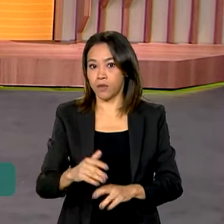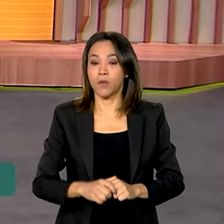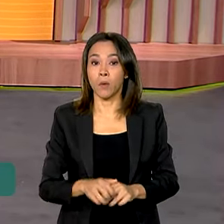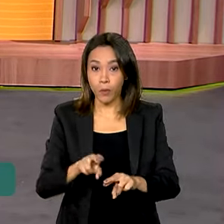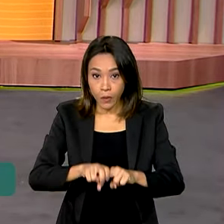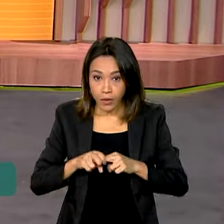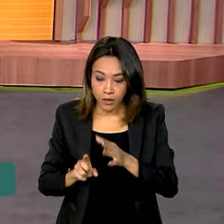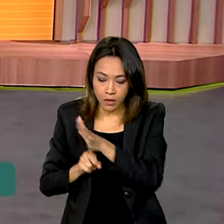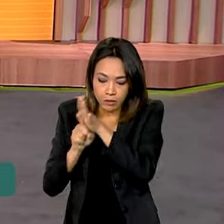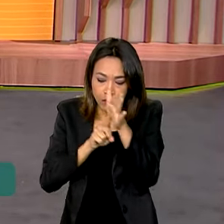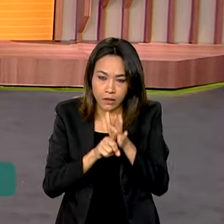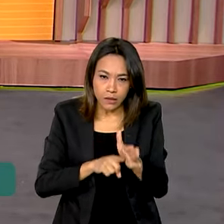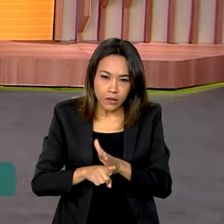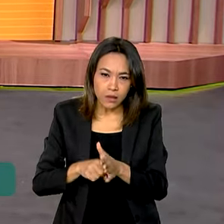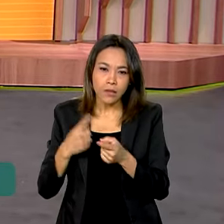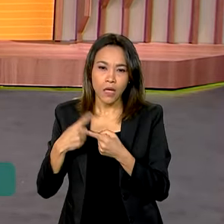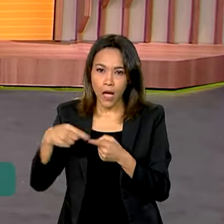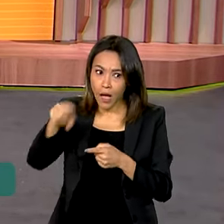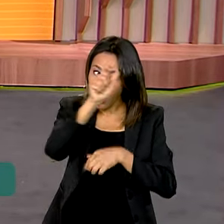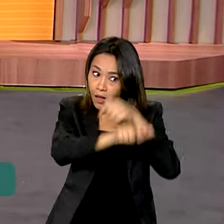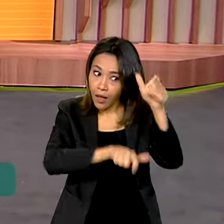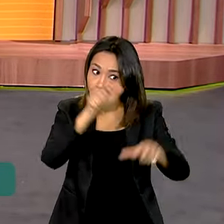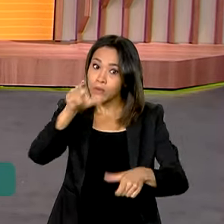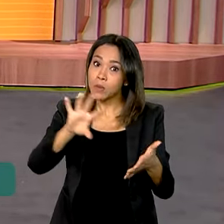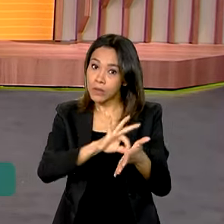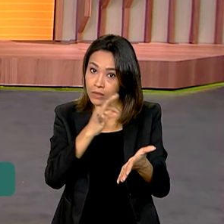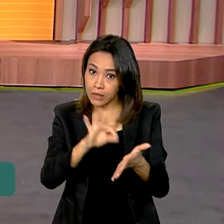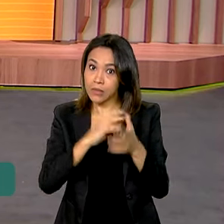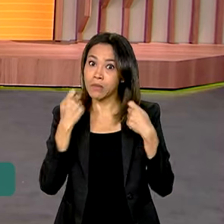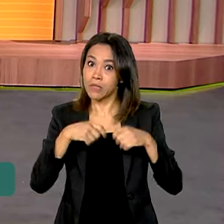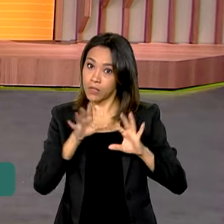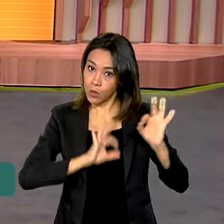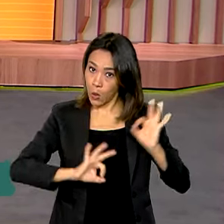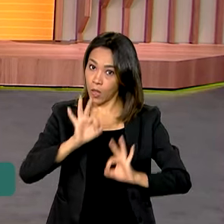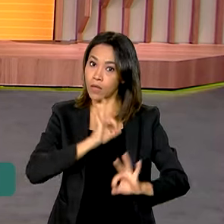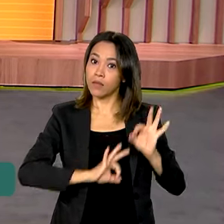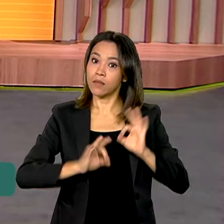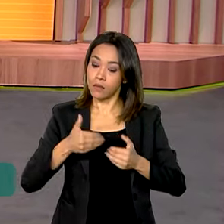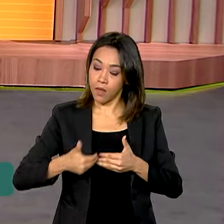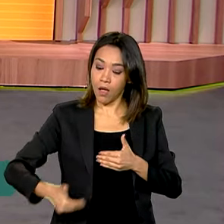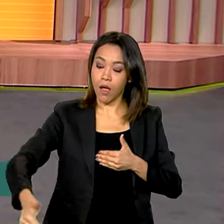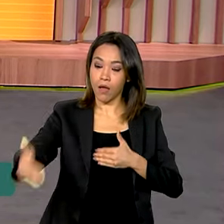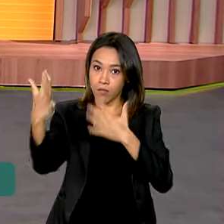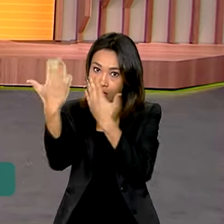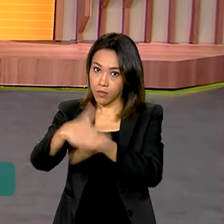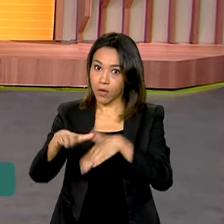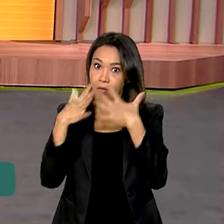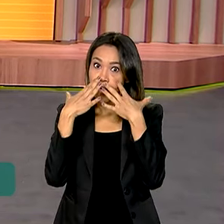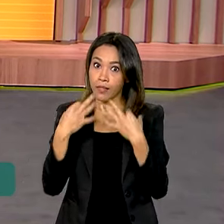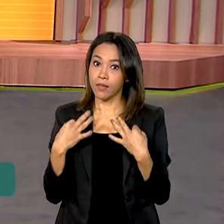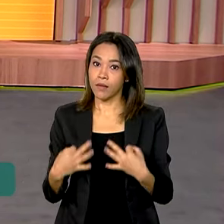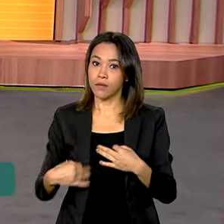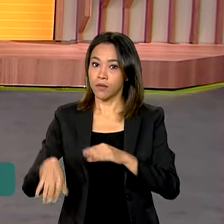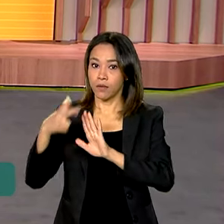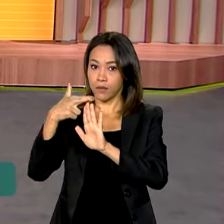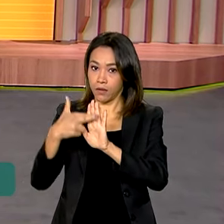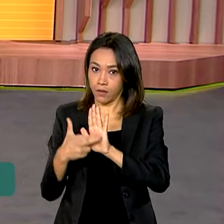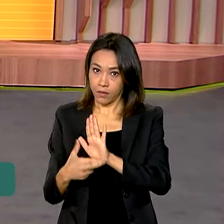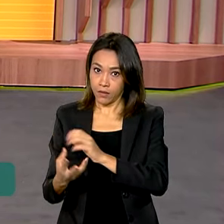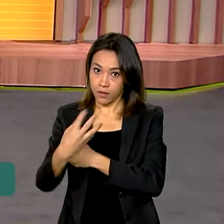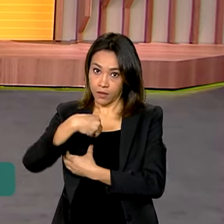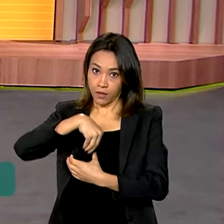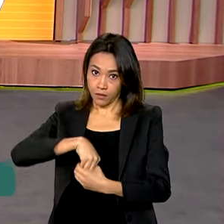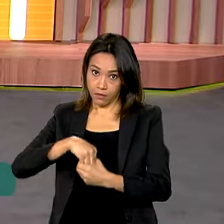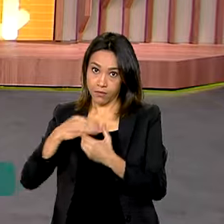estudos, os inscritos precisam se programar para o dia das provas e prestar atenção às restrições indicadas no edital.